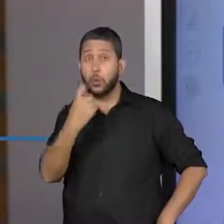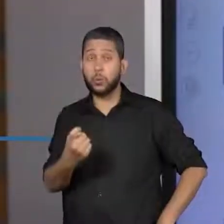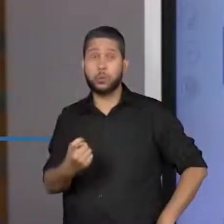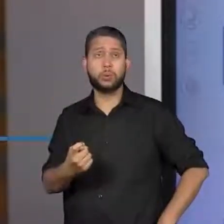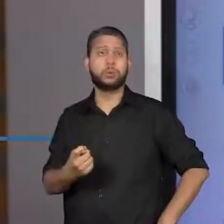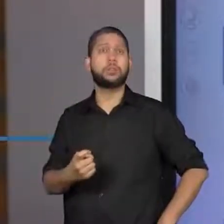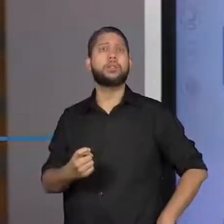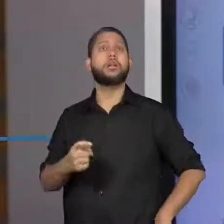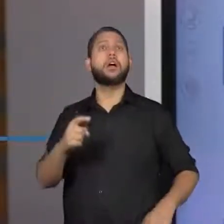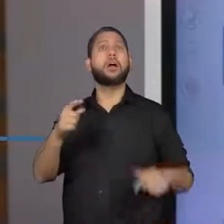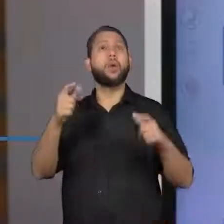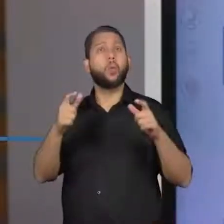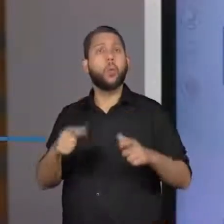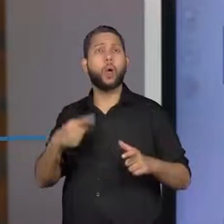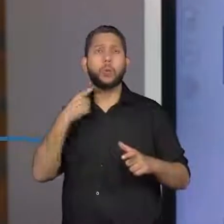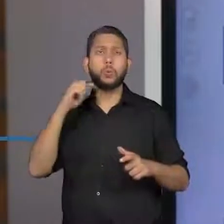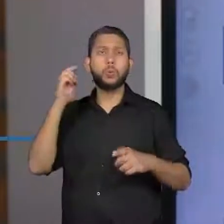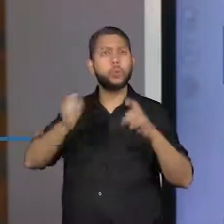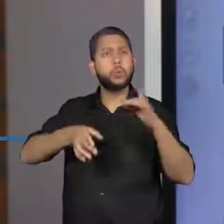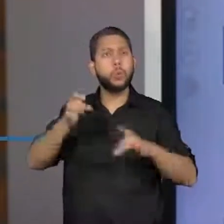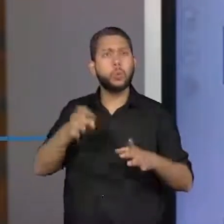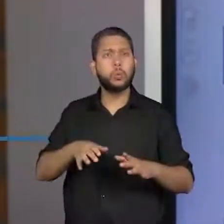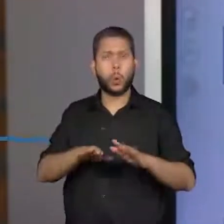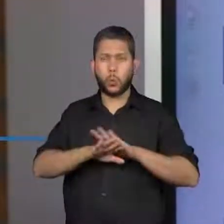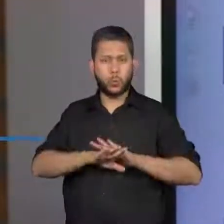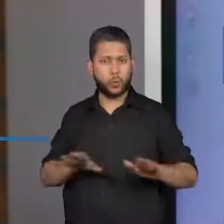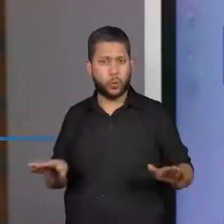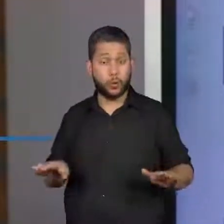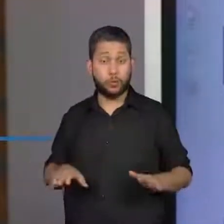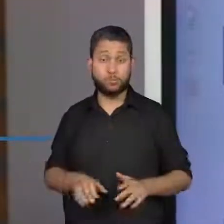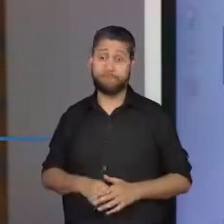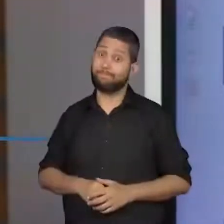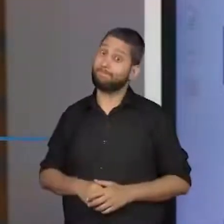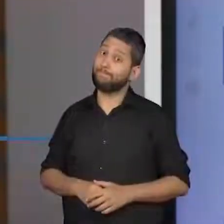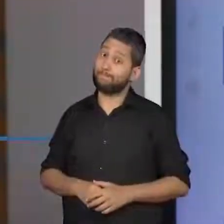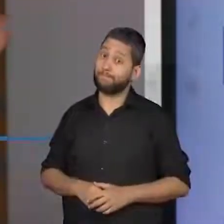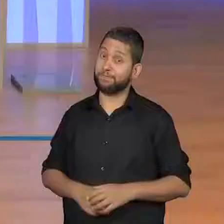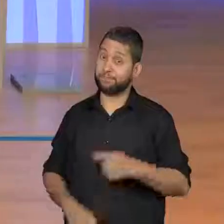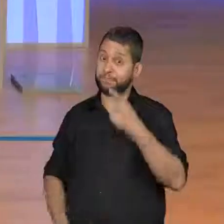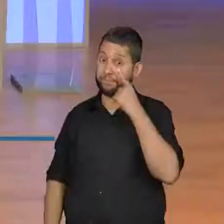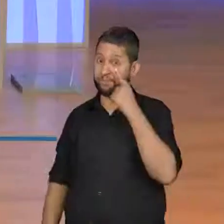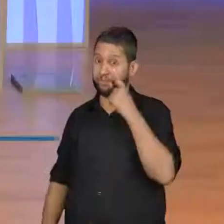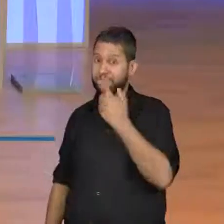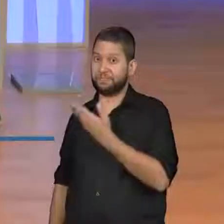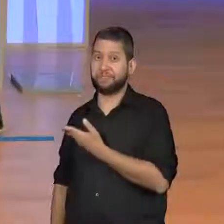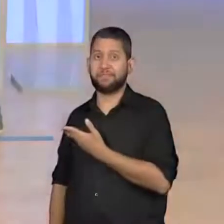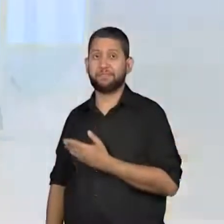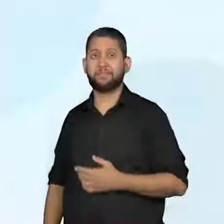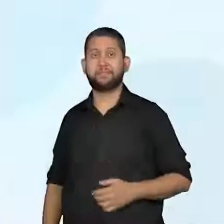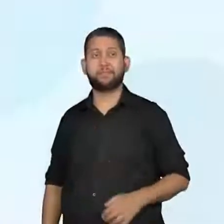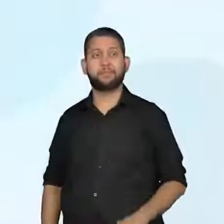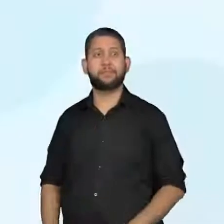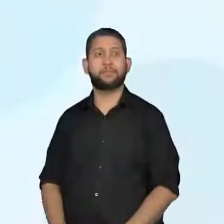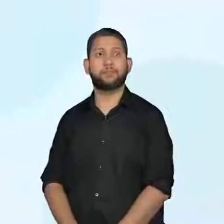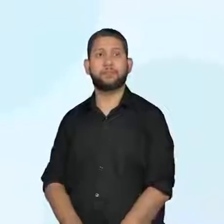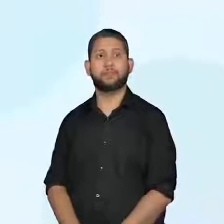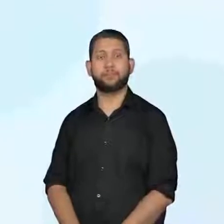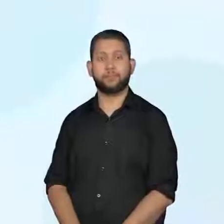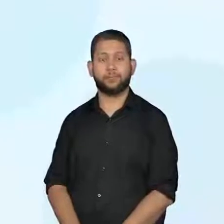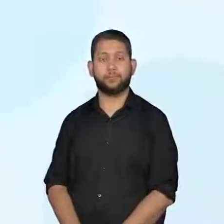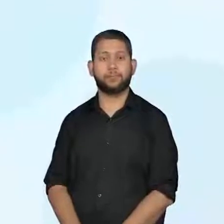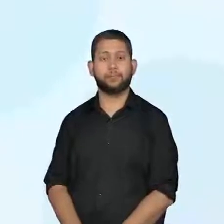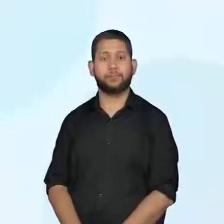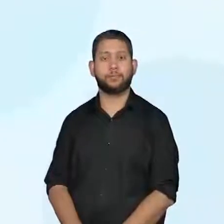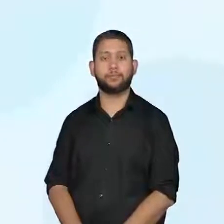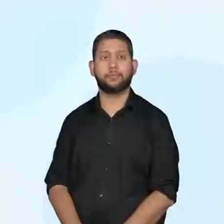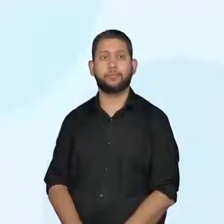poluição é um lugar sujo, poluído. Mas será que é só isso? Olha só, vamos compreender um pouquinho melhor através da nossa